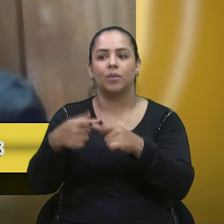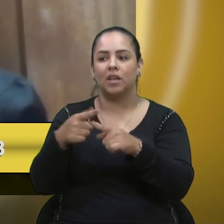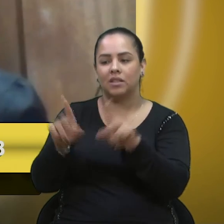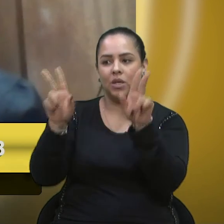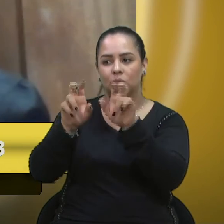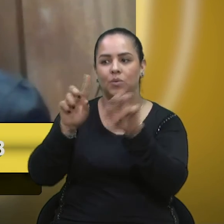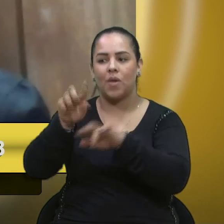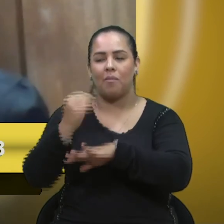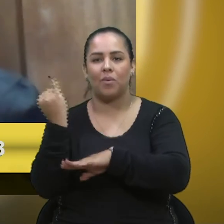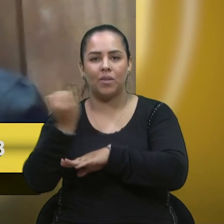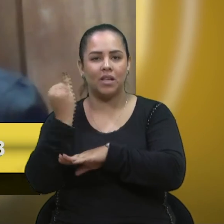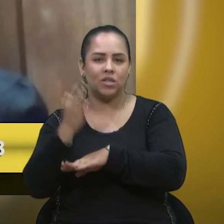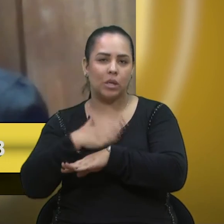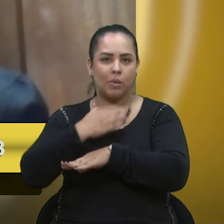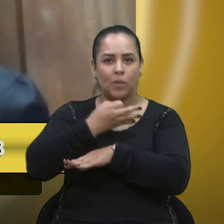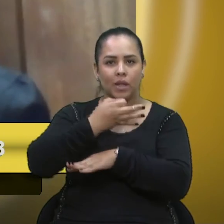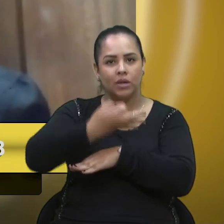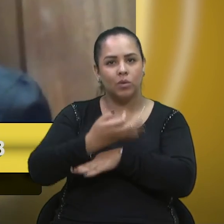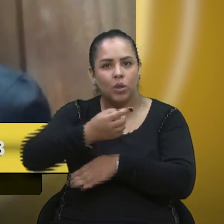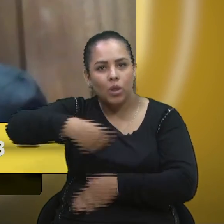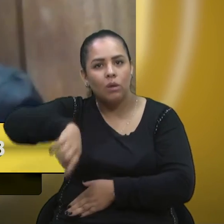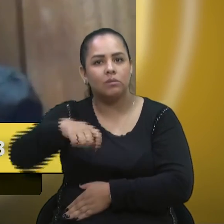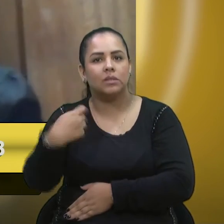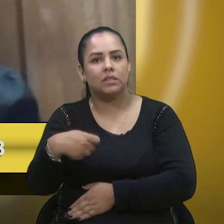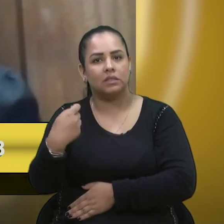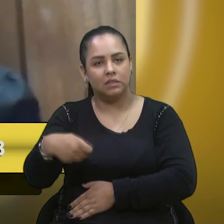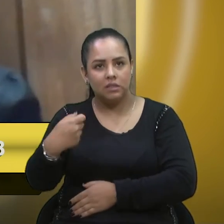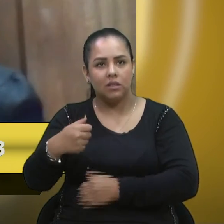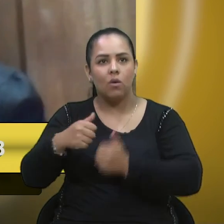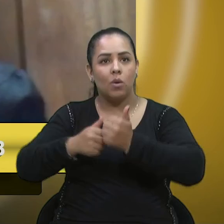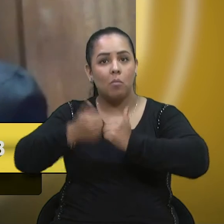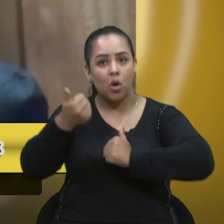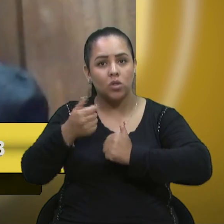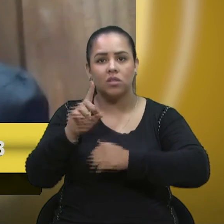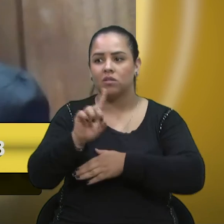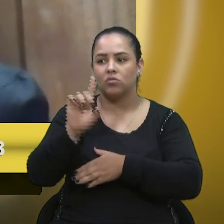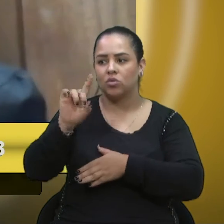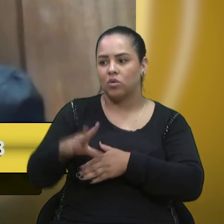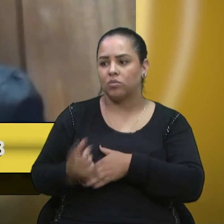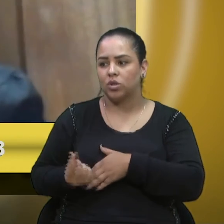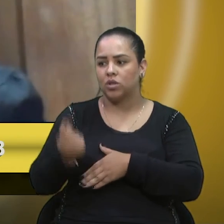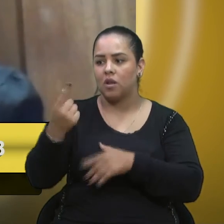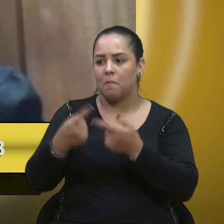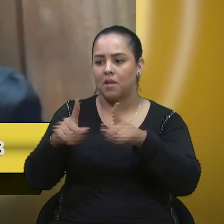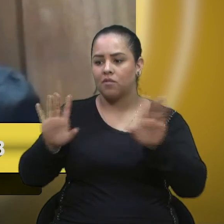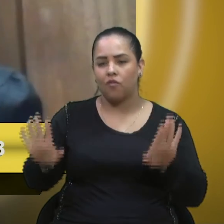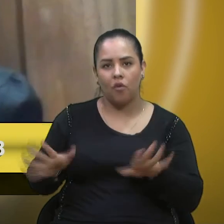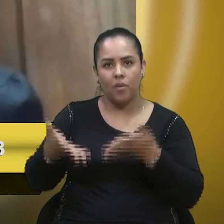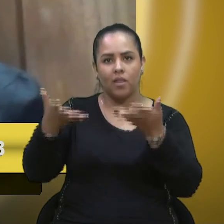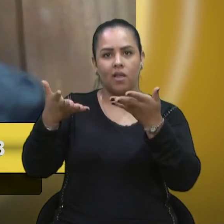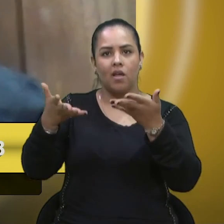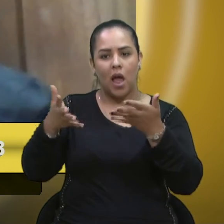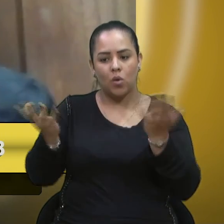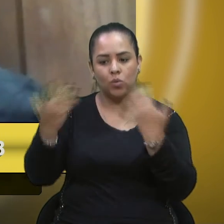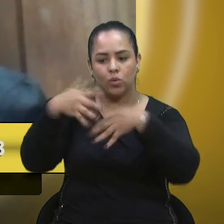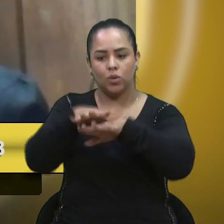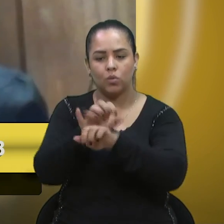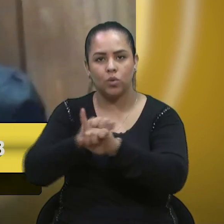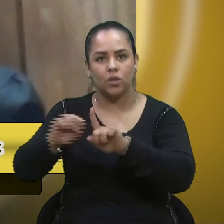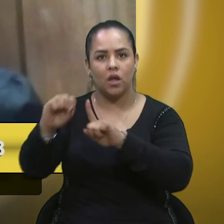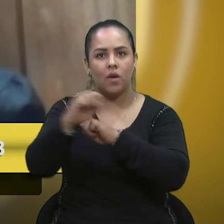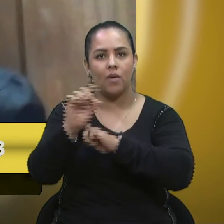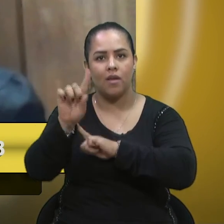caro e nós temos que tratar o esporte não só como rendimento, mas também como fomentador de inclusão social, que é um dos grandes